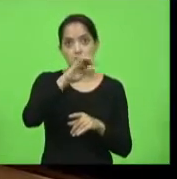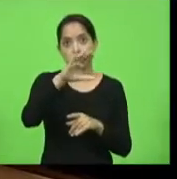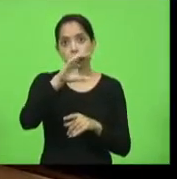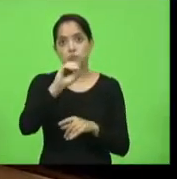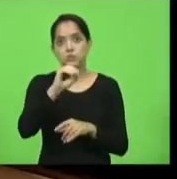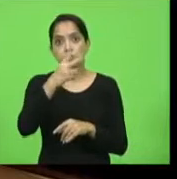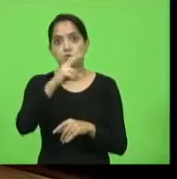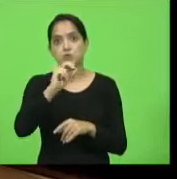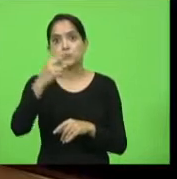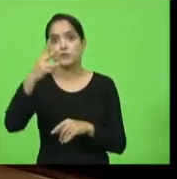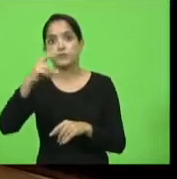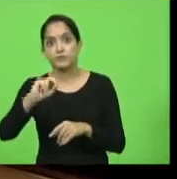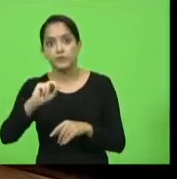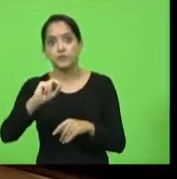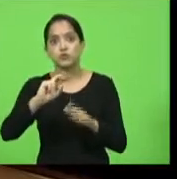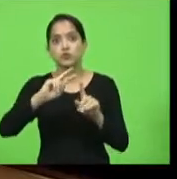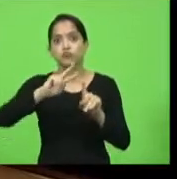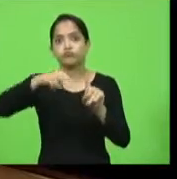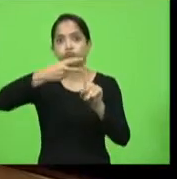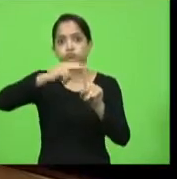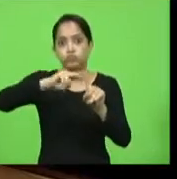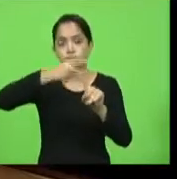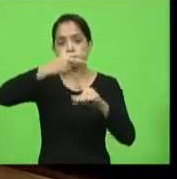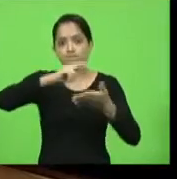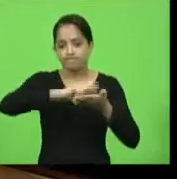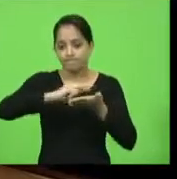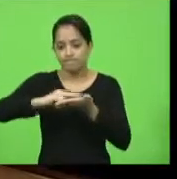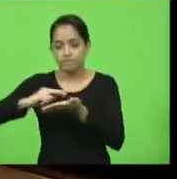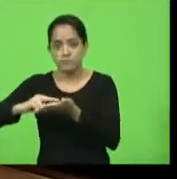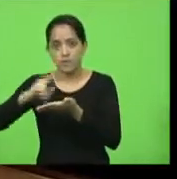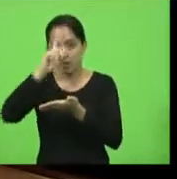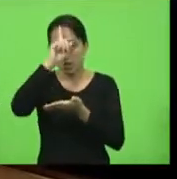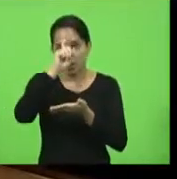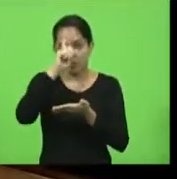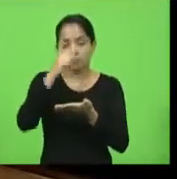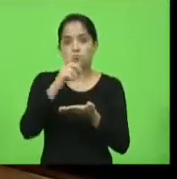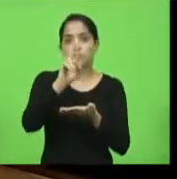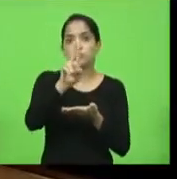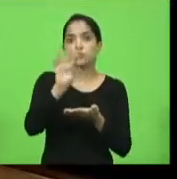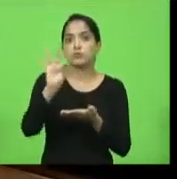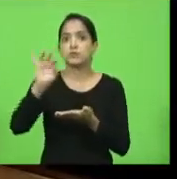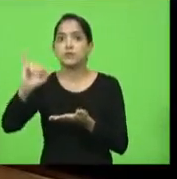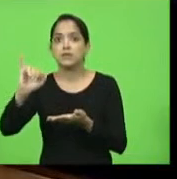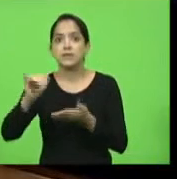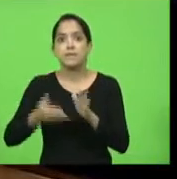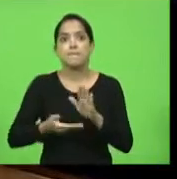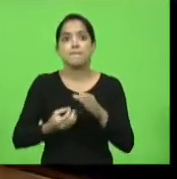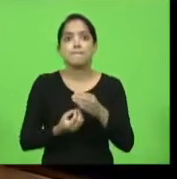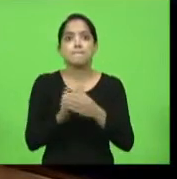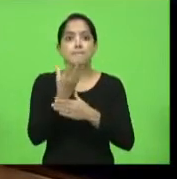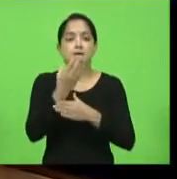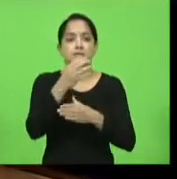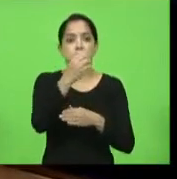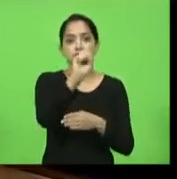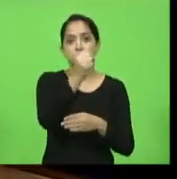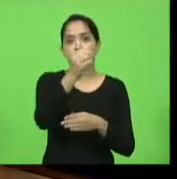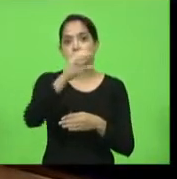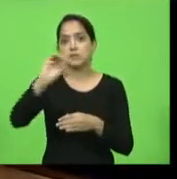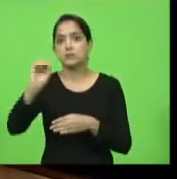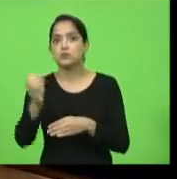tenha dobrado o número de leitos de UTI, criando aí mais de 800 novos leitos,